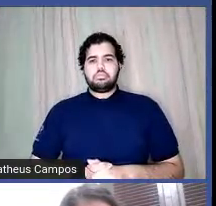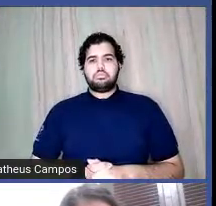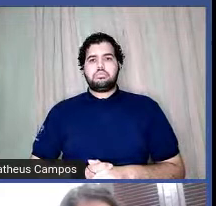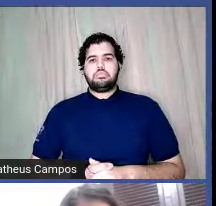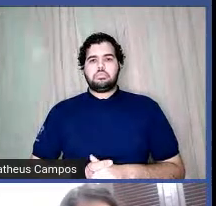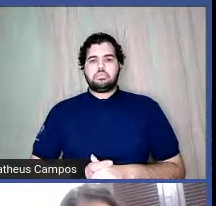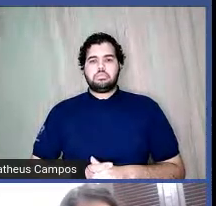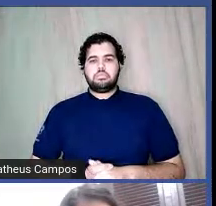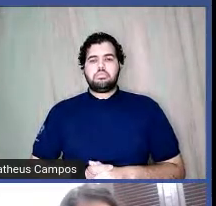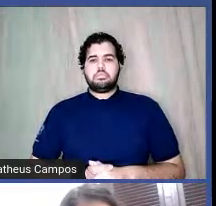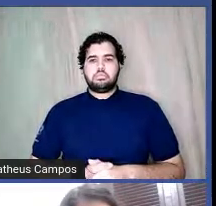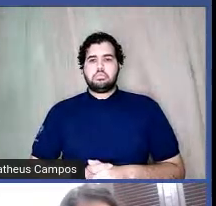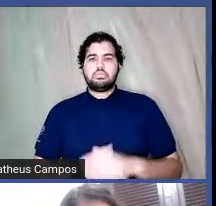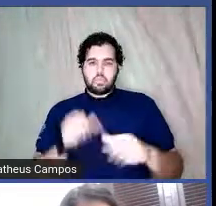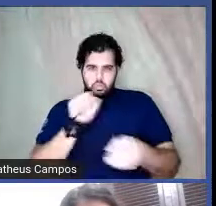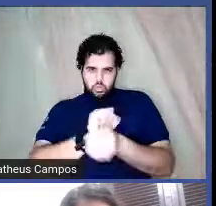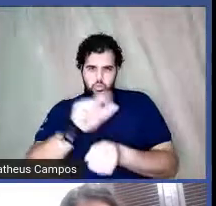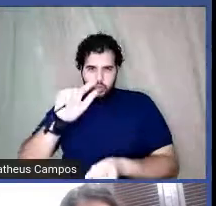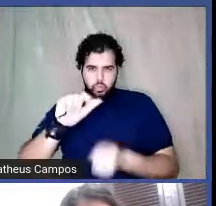Só um momento.